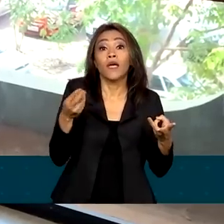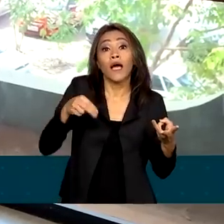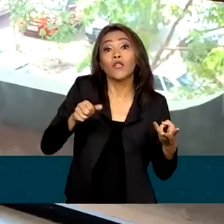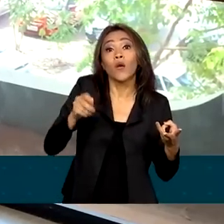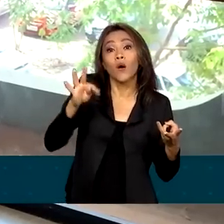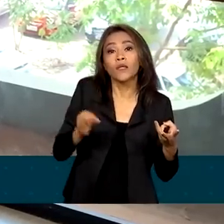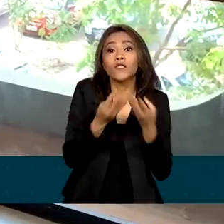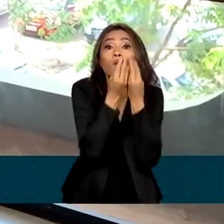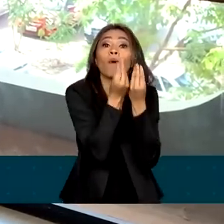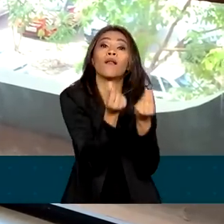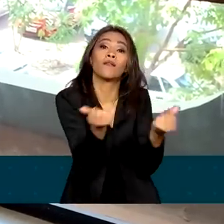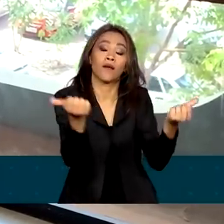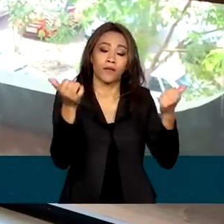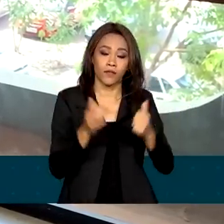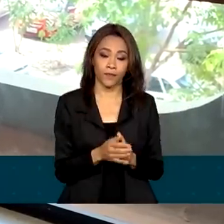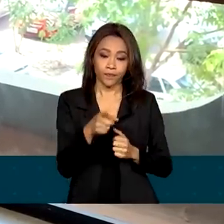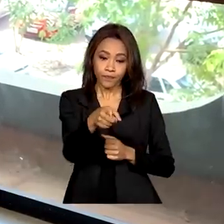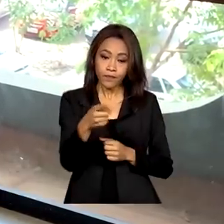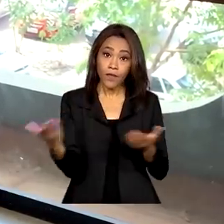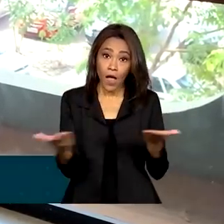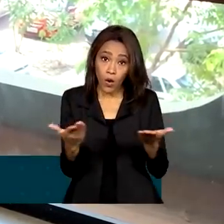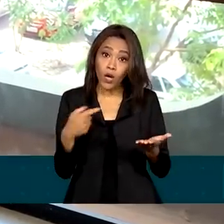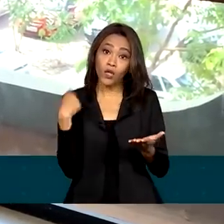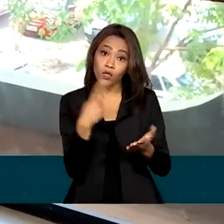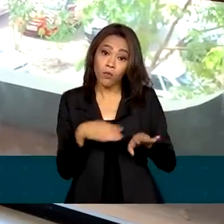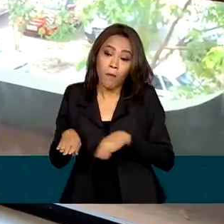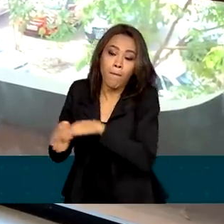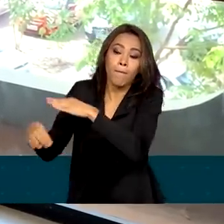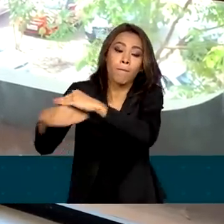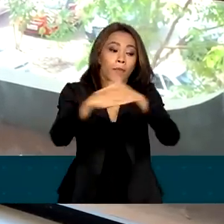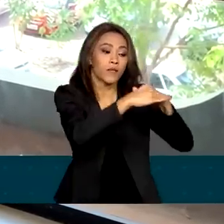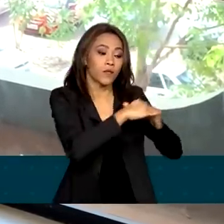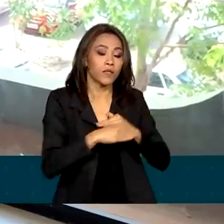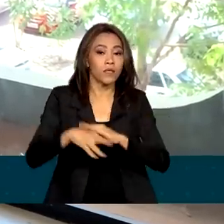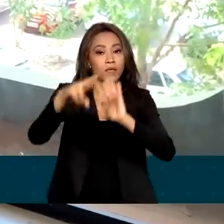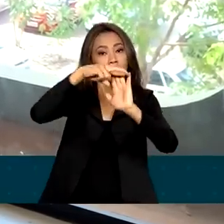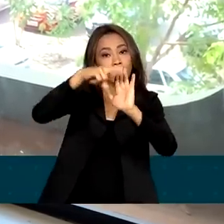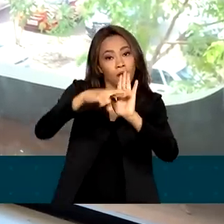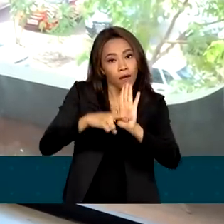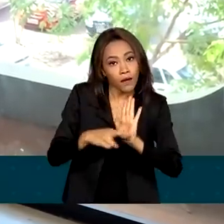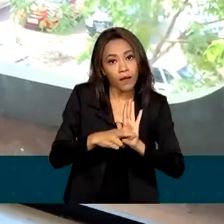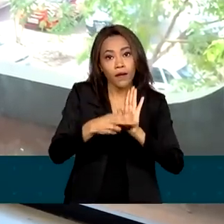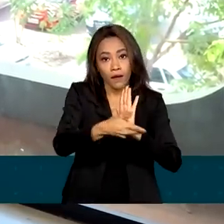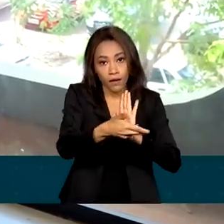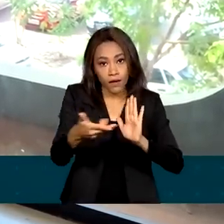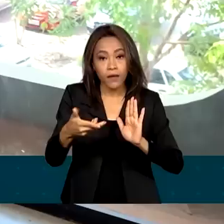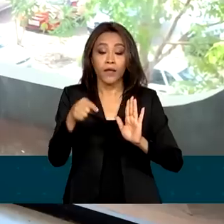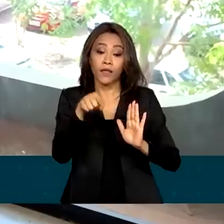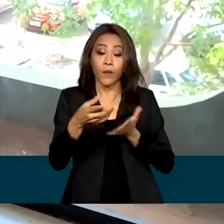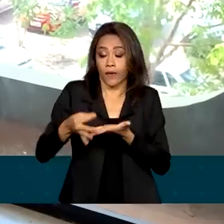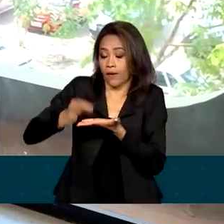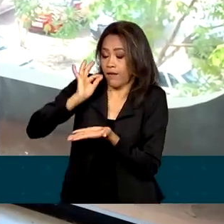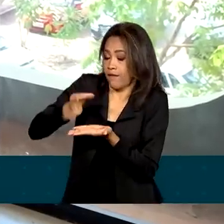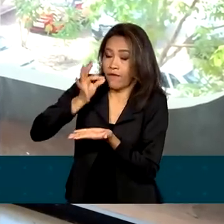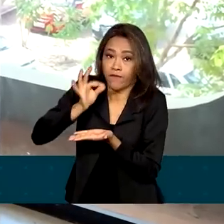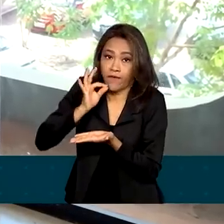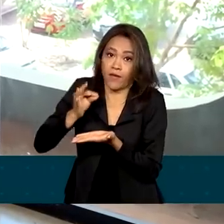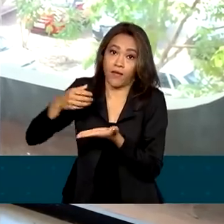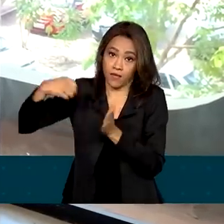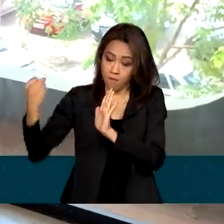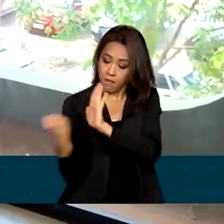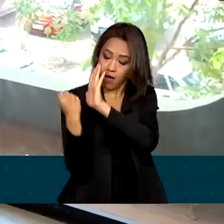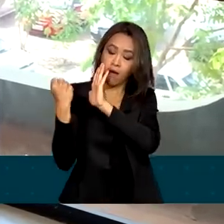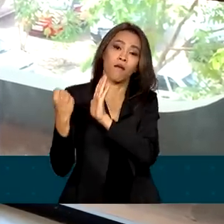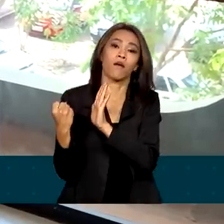gente está padronizando terminologias, padronizando parâmetros. Então, o café de determinada marca vai ter